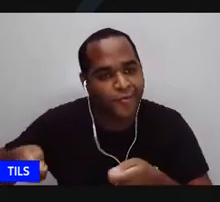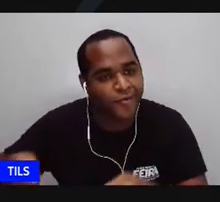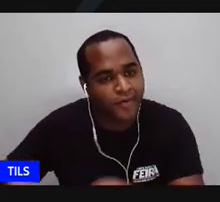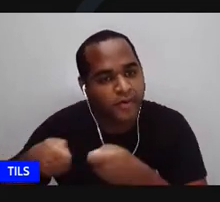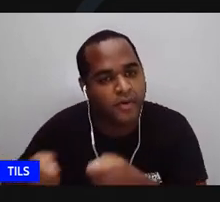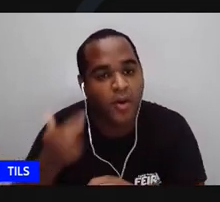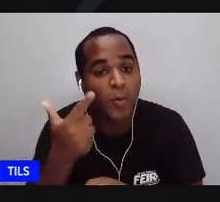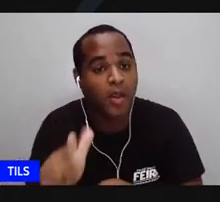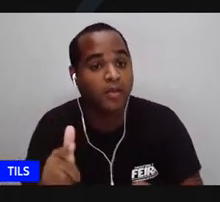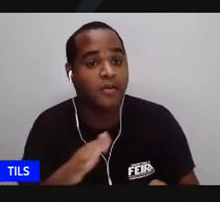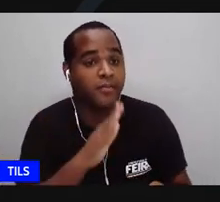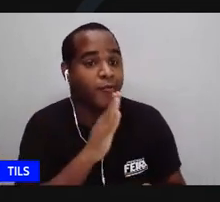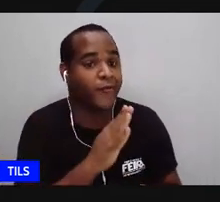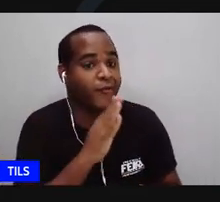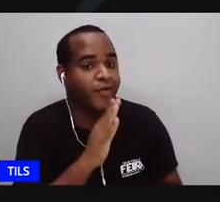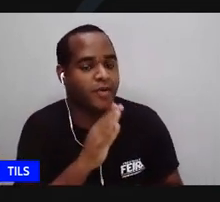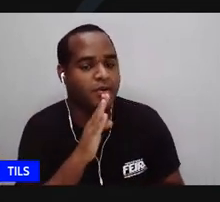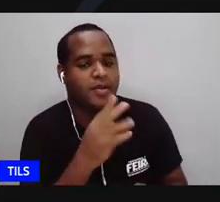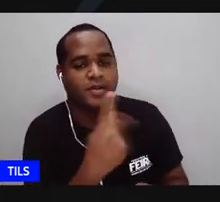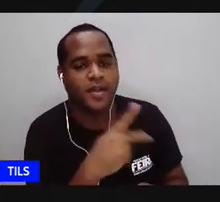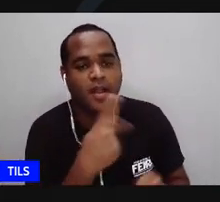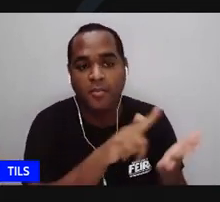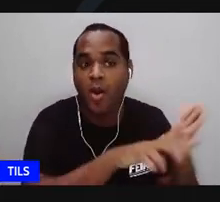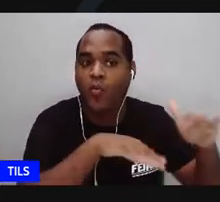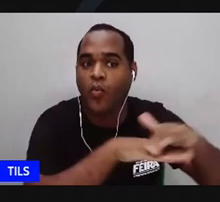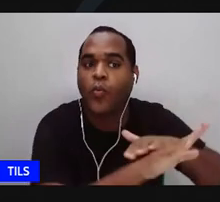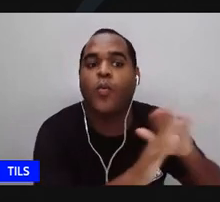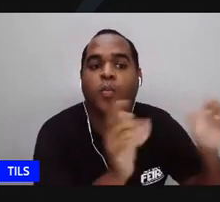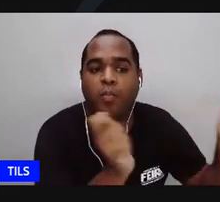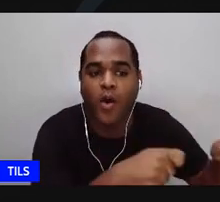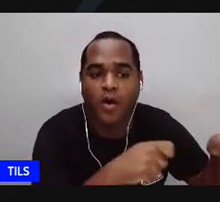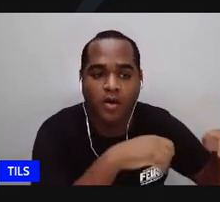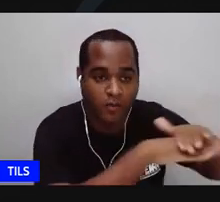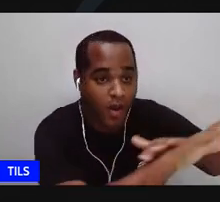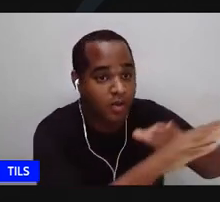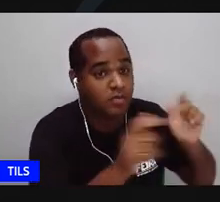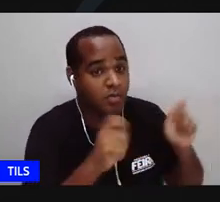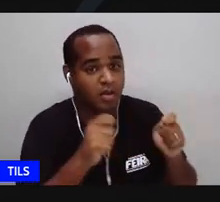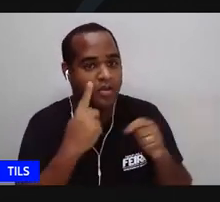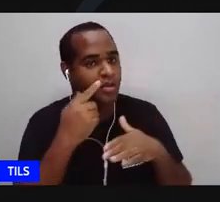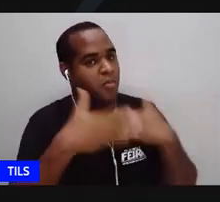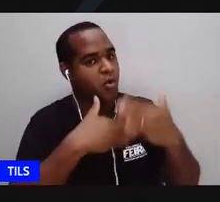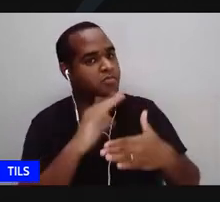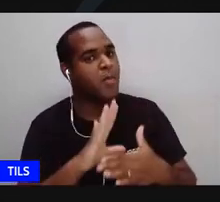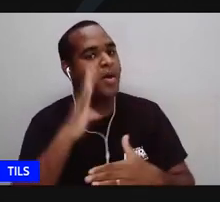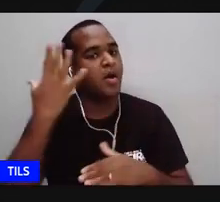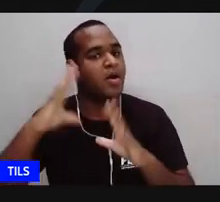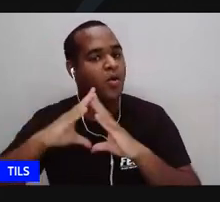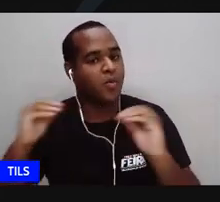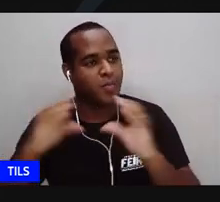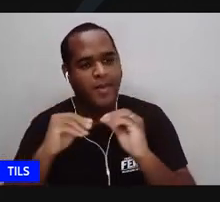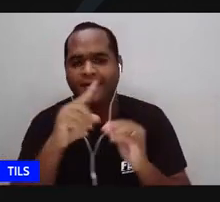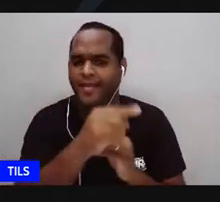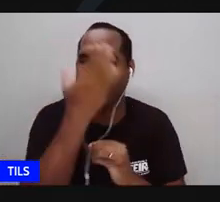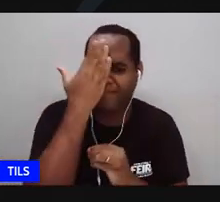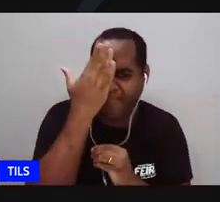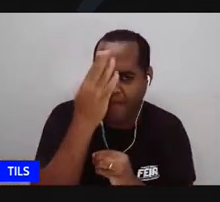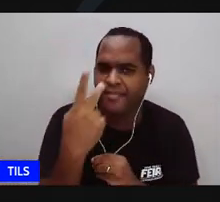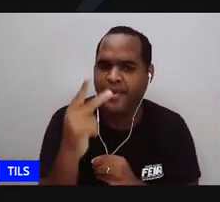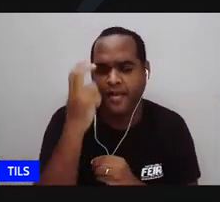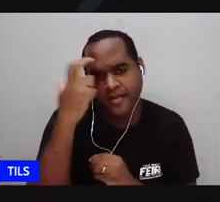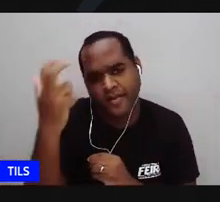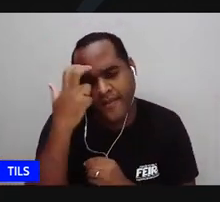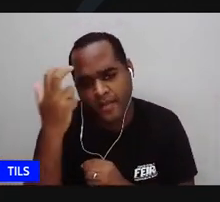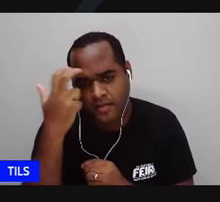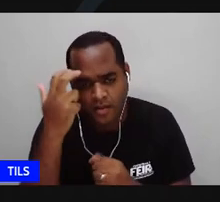levou para casa de uma conhecida fora da favela e mandou guardar por um período até que aquela onda passasse olha só que mulher interessante mas é isso